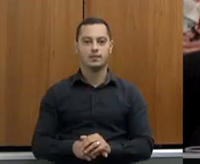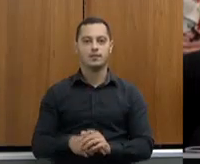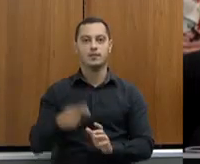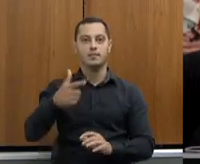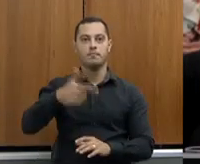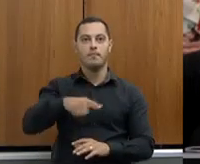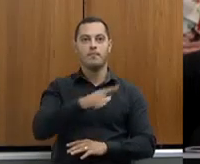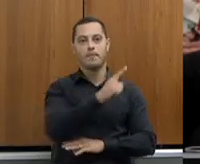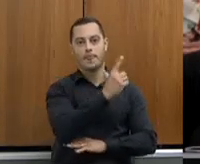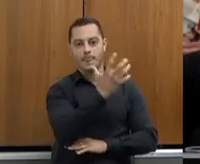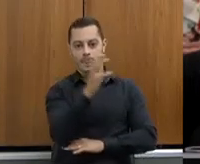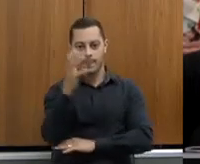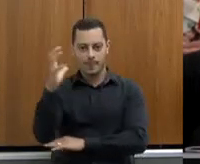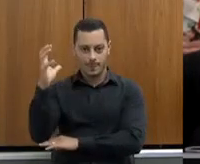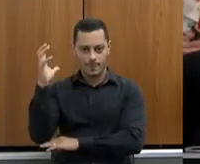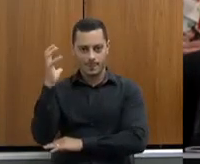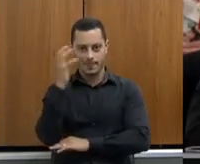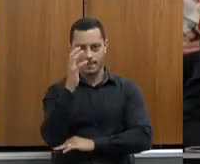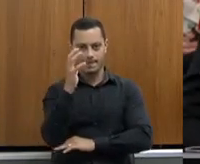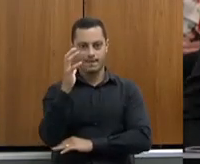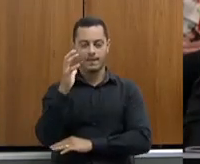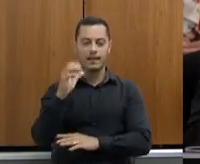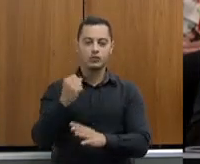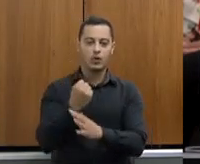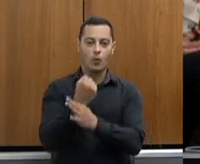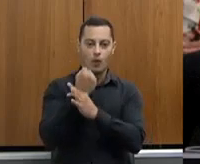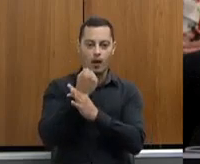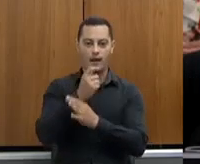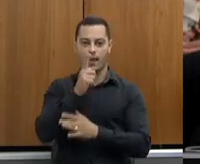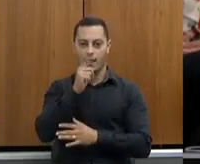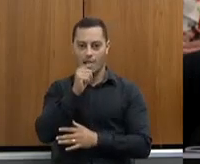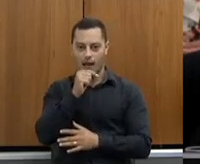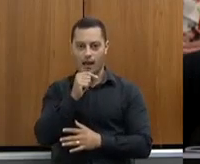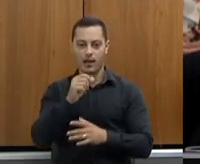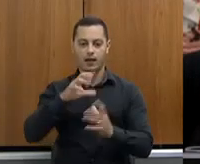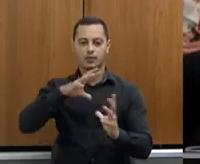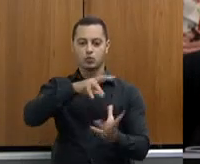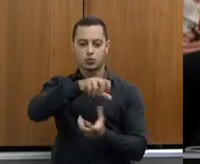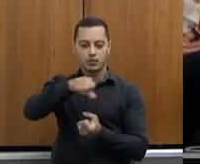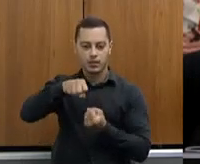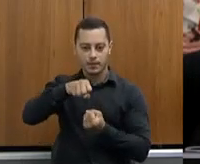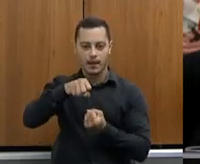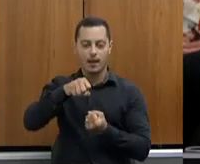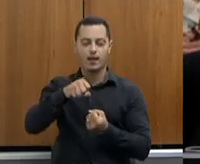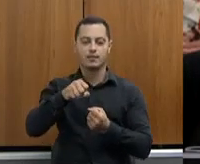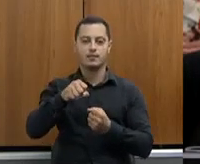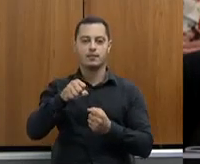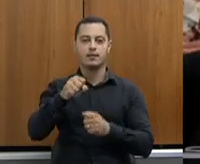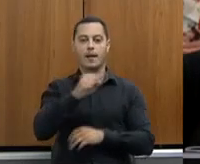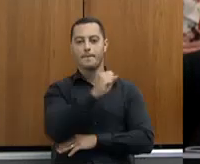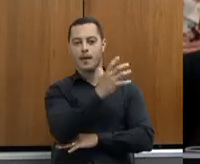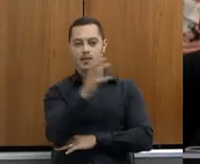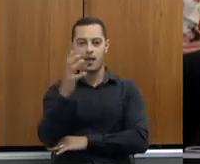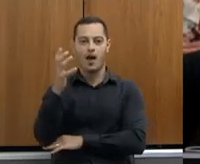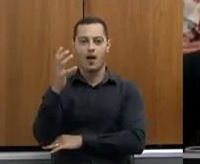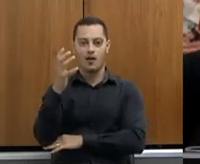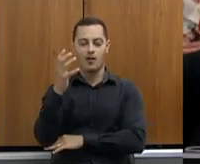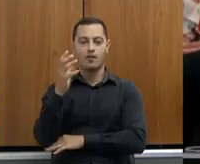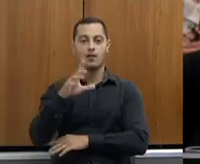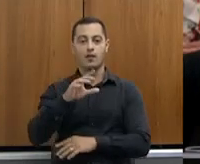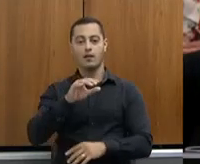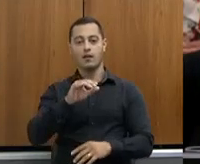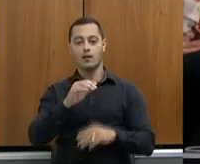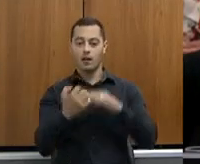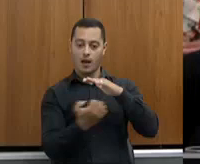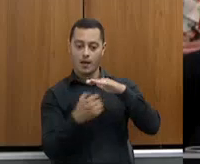meio ambiente, agricultura sustentável, segurança hídrica e sustentabilidade ambiental e agroecológica. Eu tenho dito que a EMATER tem um papel